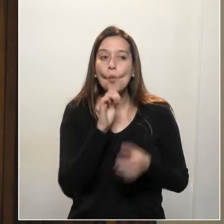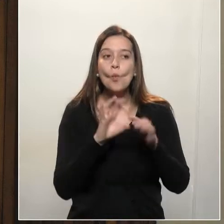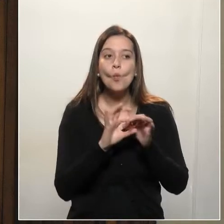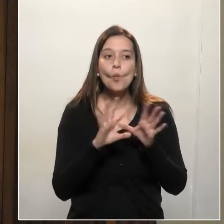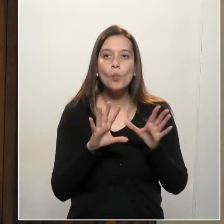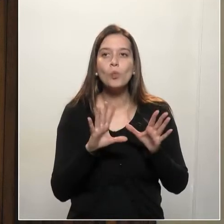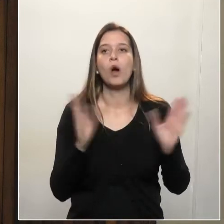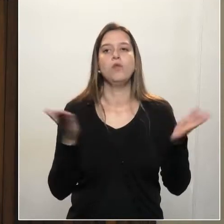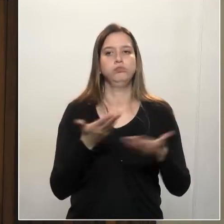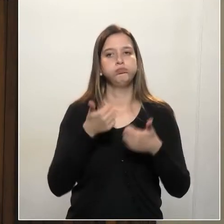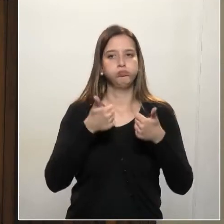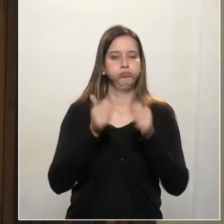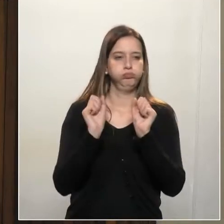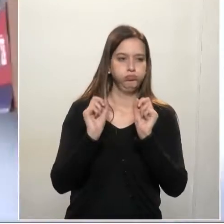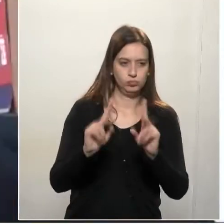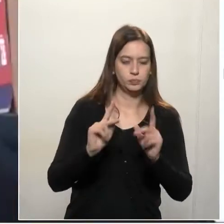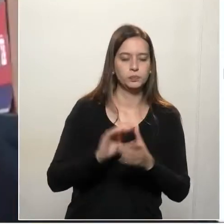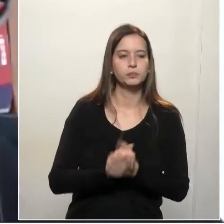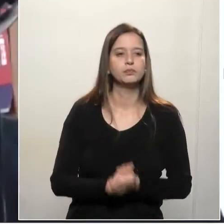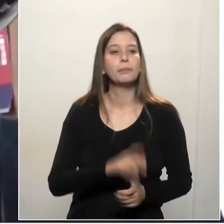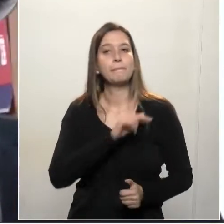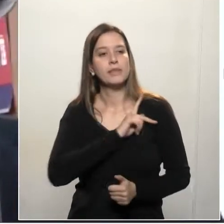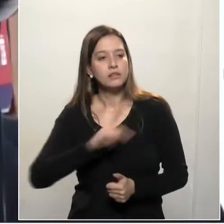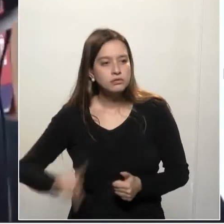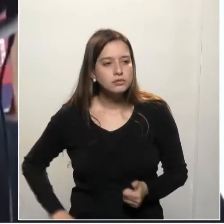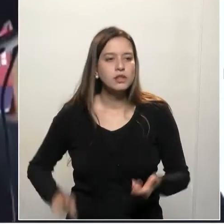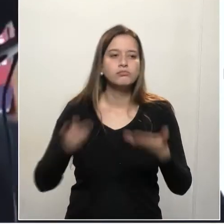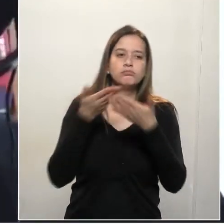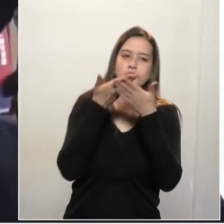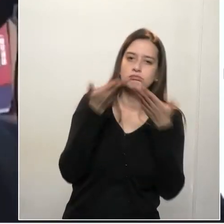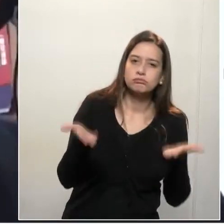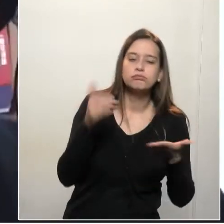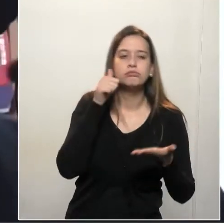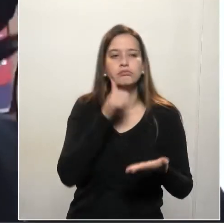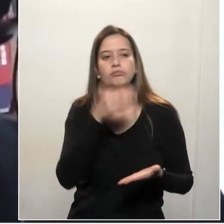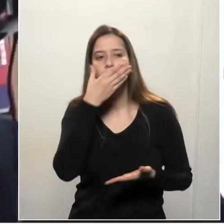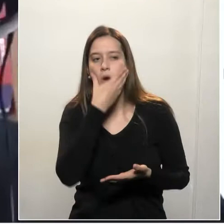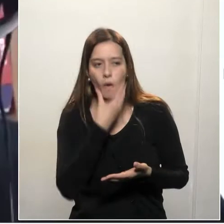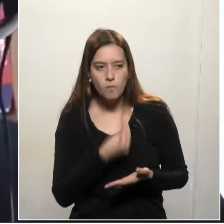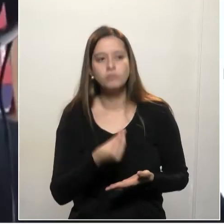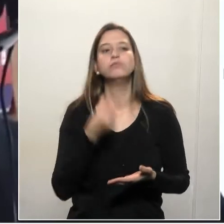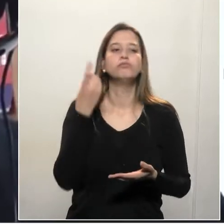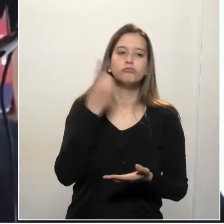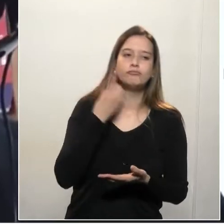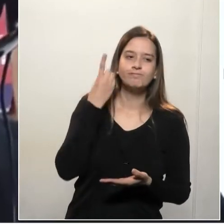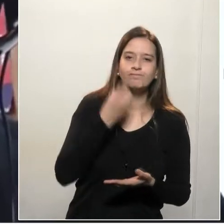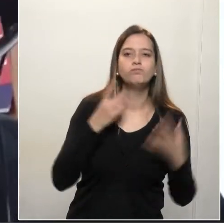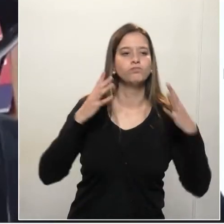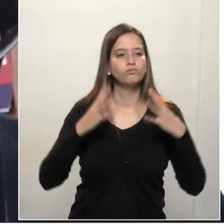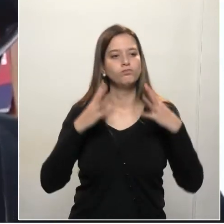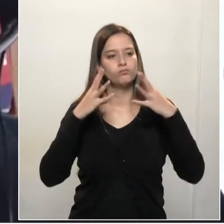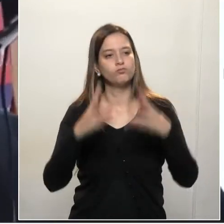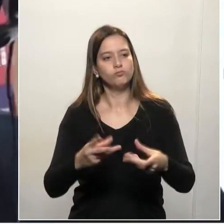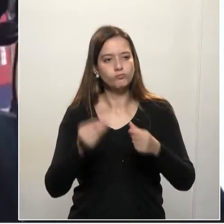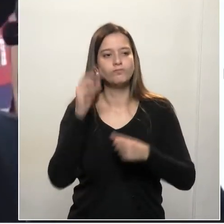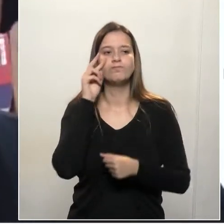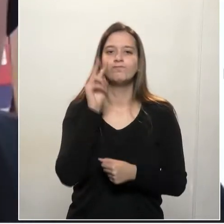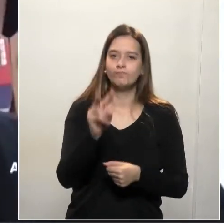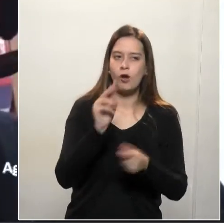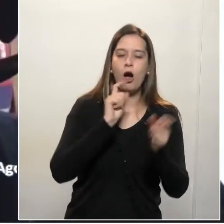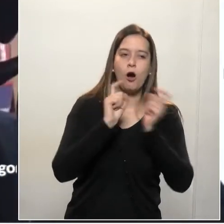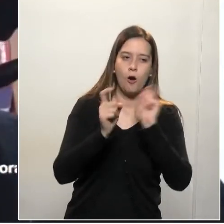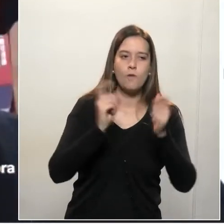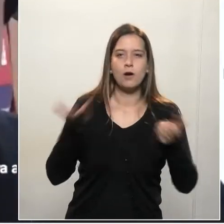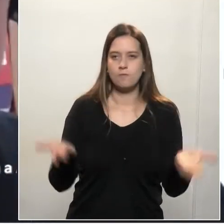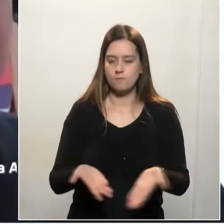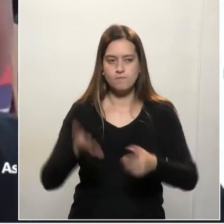Senhor presidente, senhores deputados, senhoras deputadas, todos que estão nos acompanhando neste momento, eu gostaria